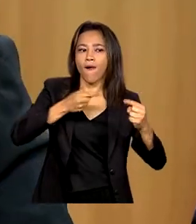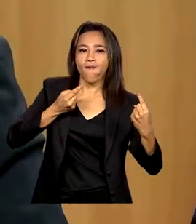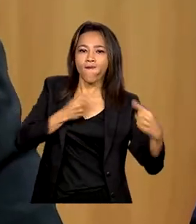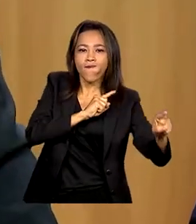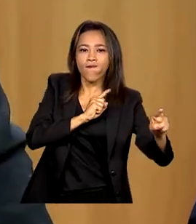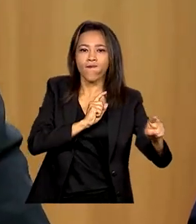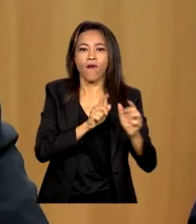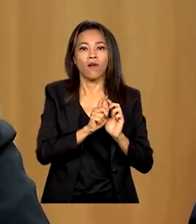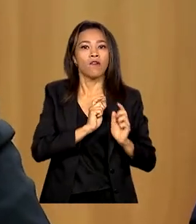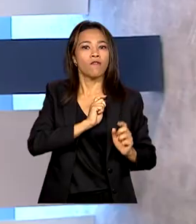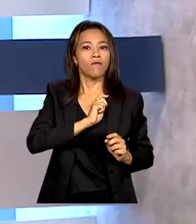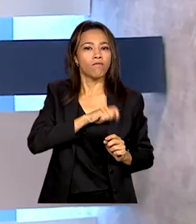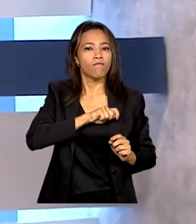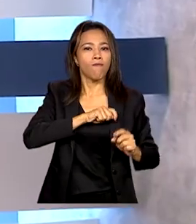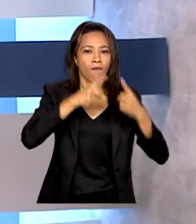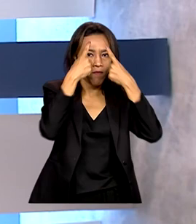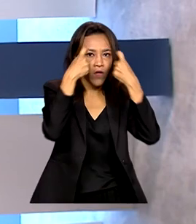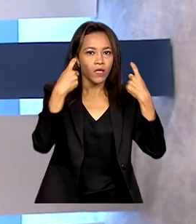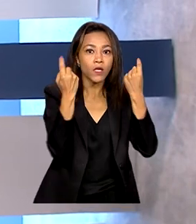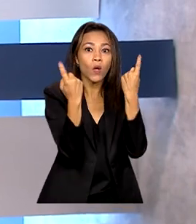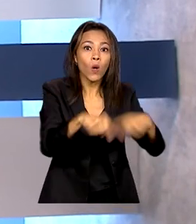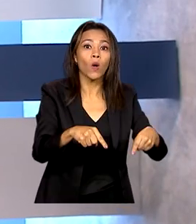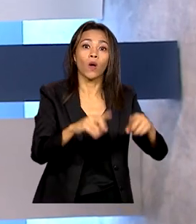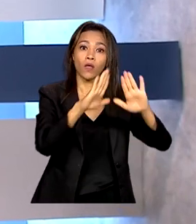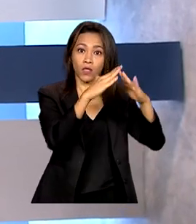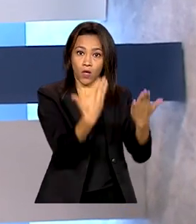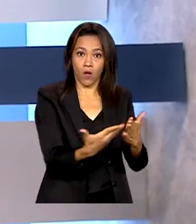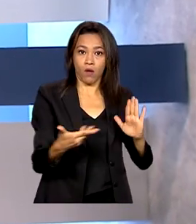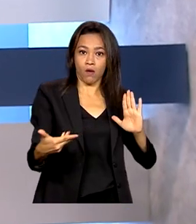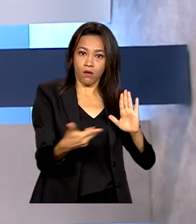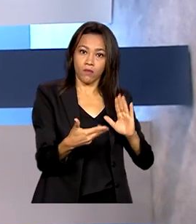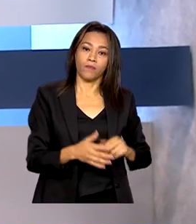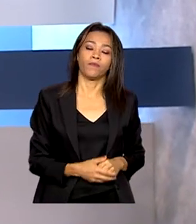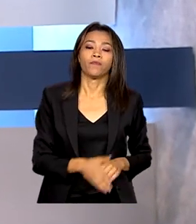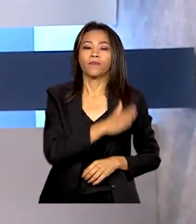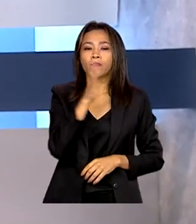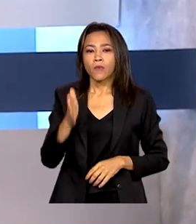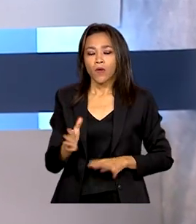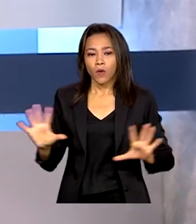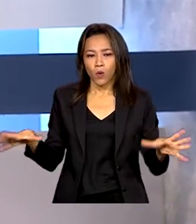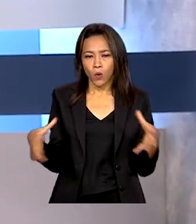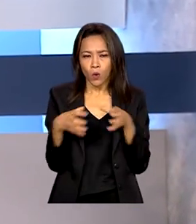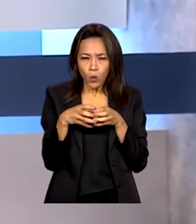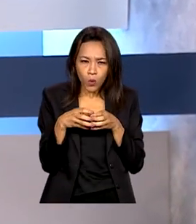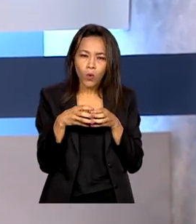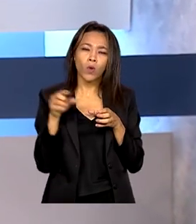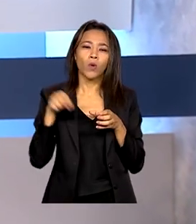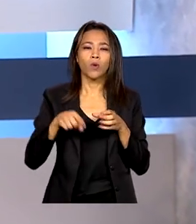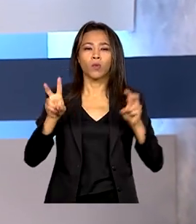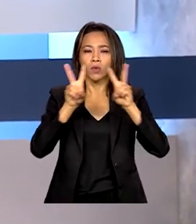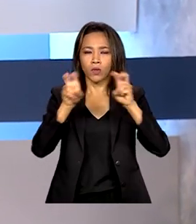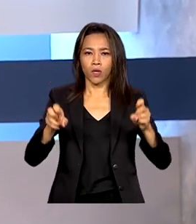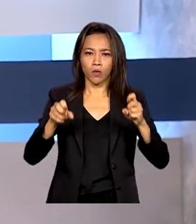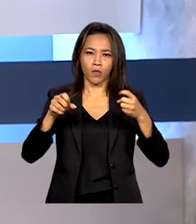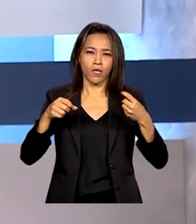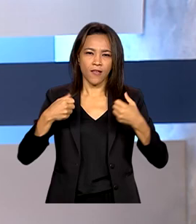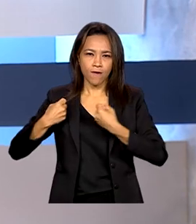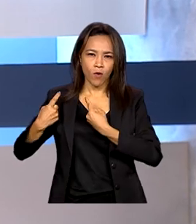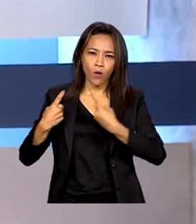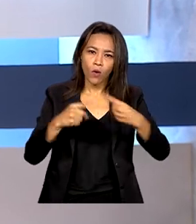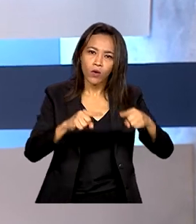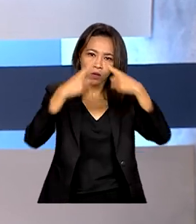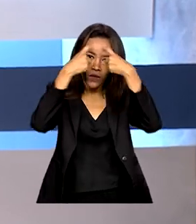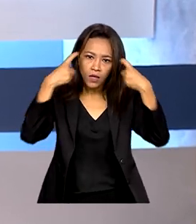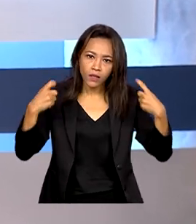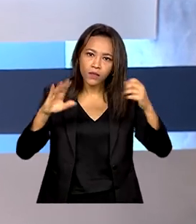violência contra escolas. E o Grupo de Trabalho Interministerial de Enfrentamento à Violência nas Escolas vai criar um